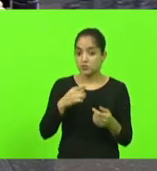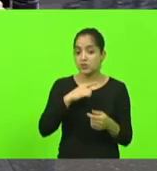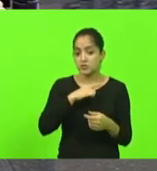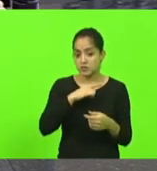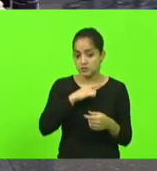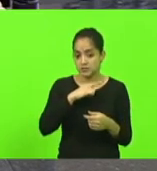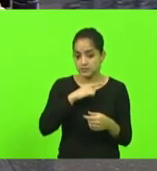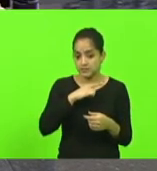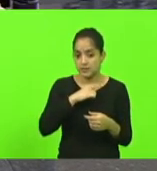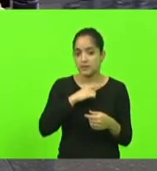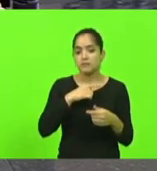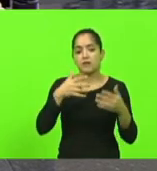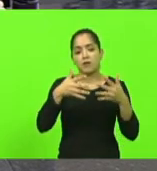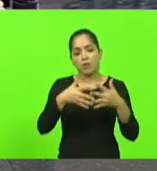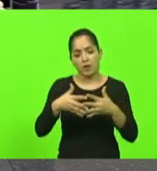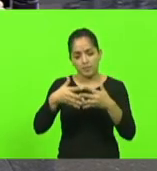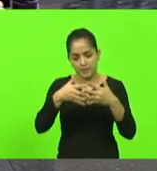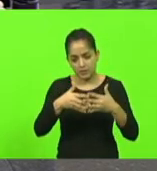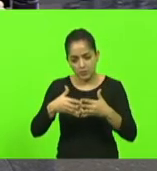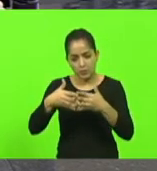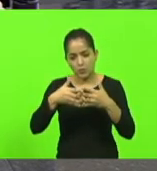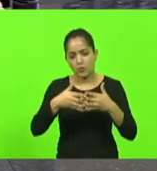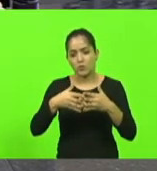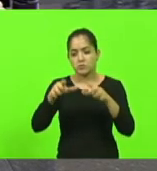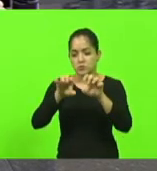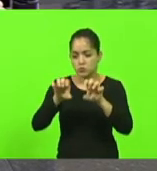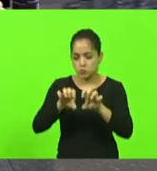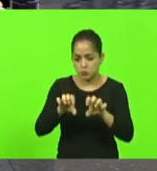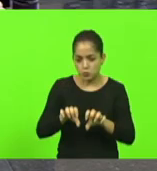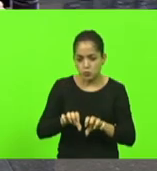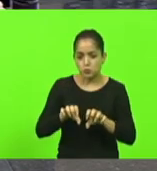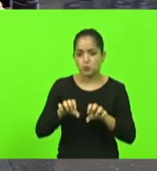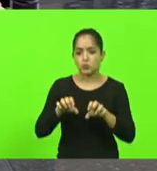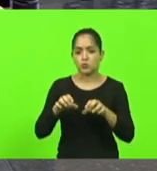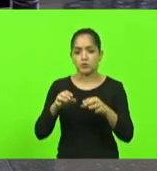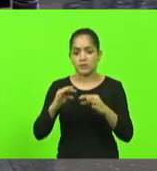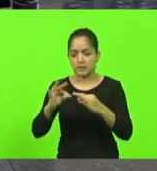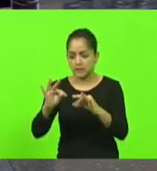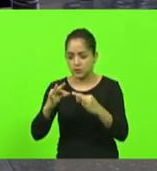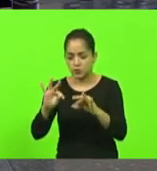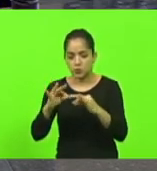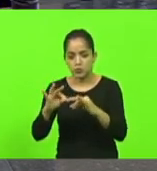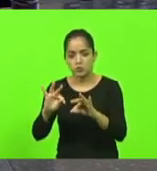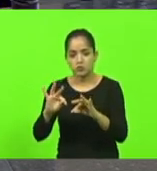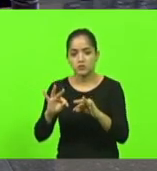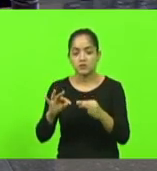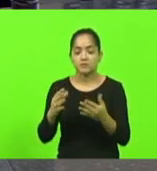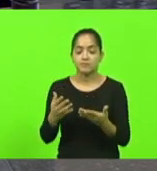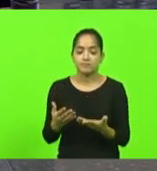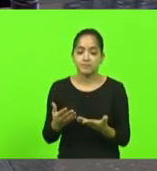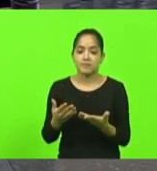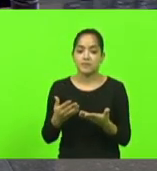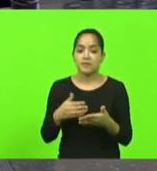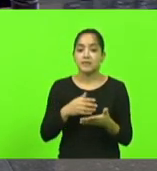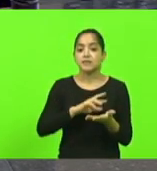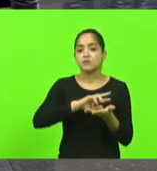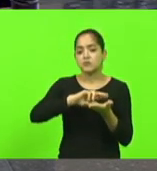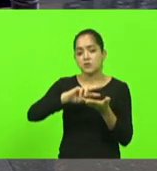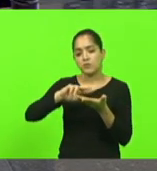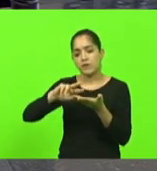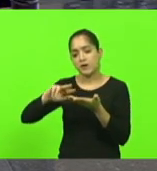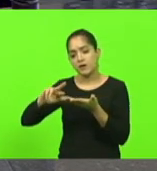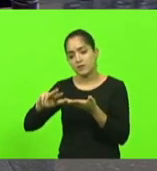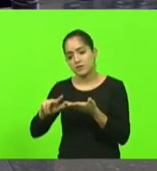caminhões com toda a estrutura mecanizada isso não existe mais então são essas